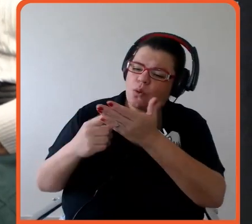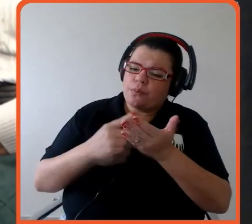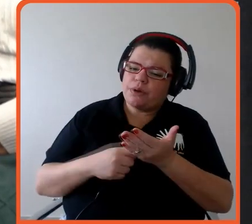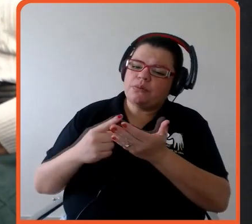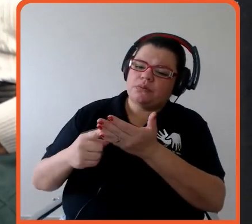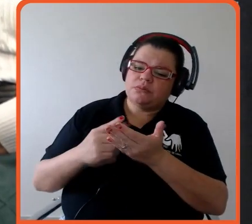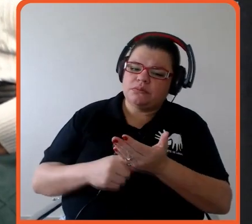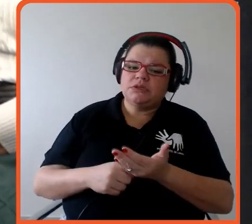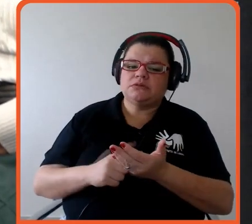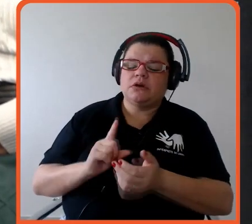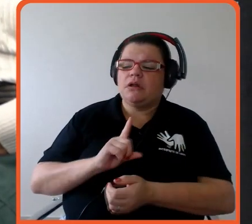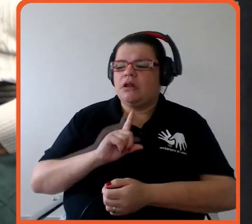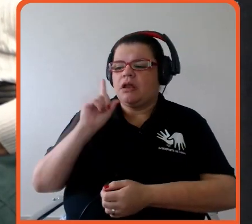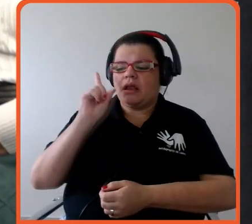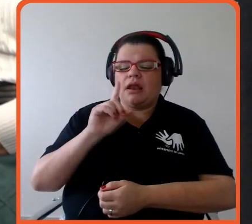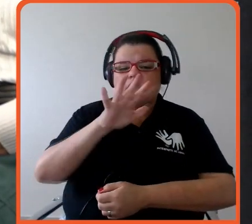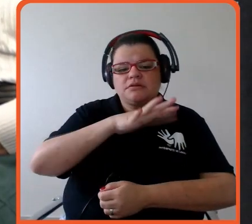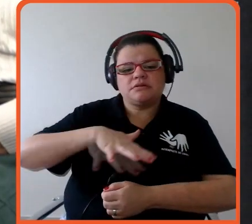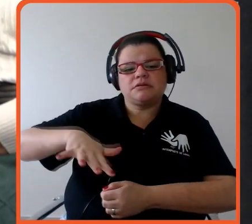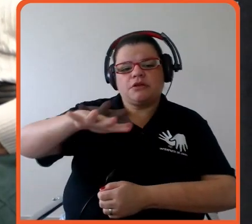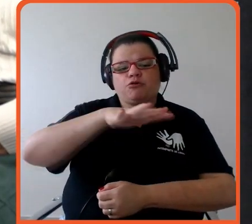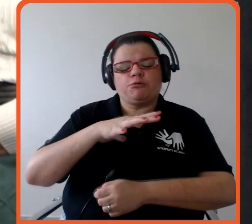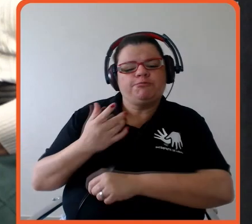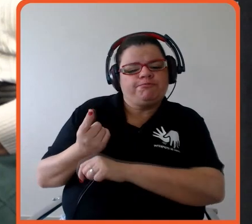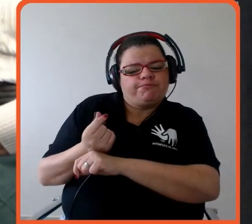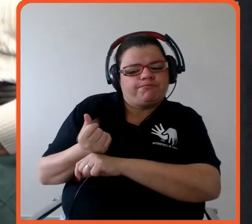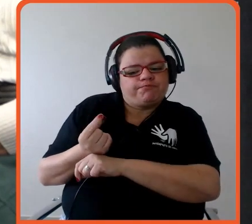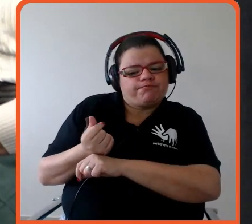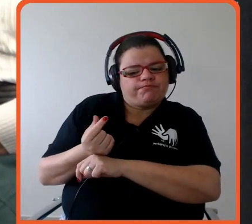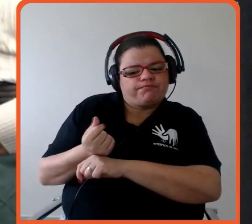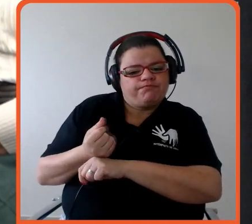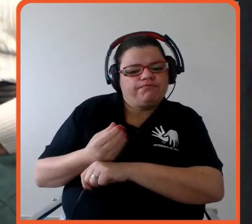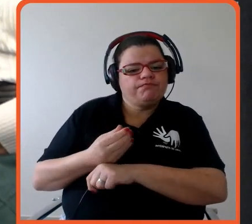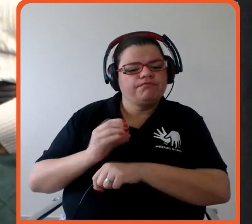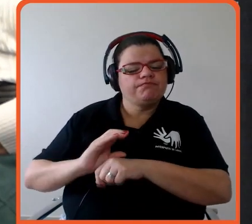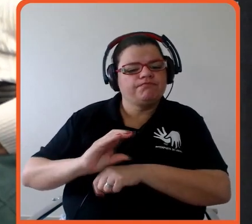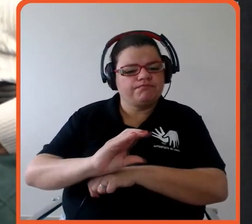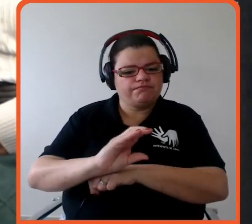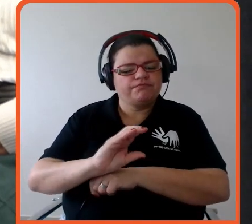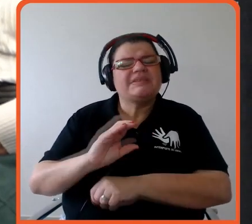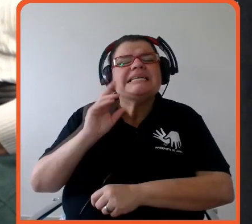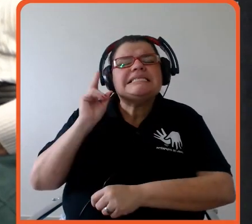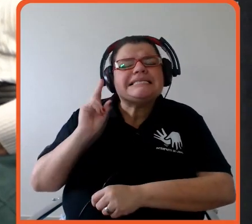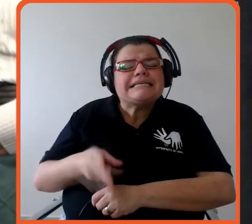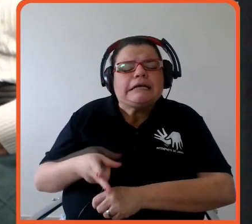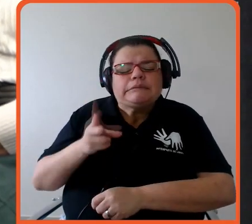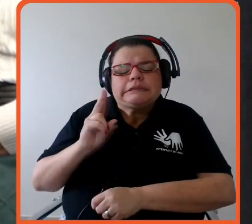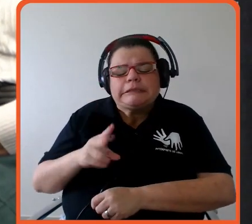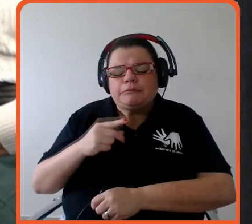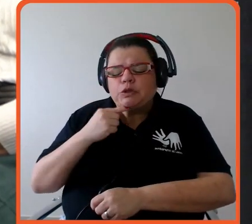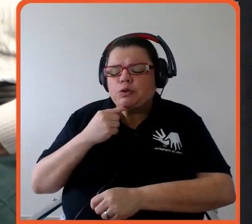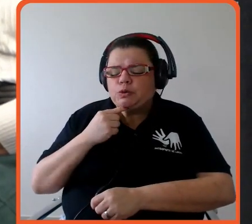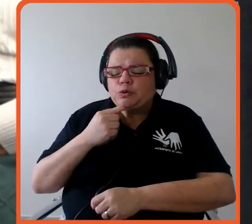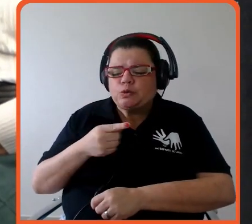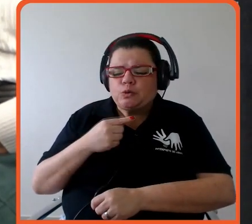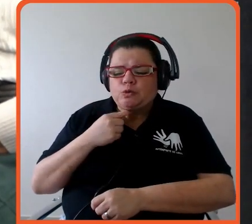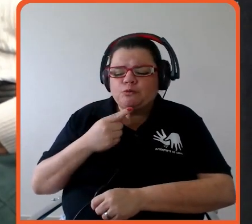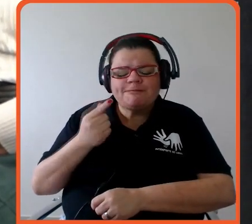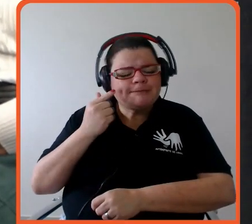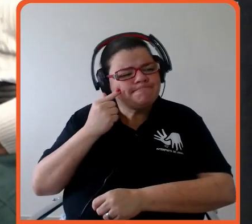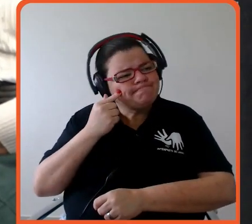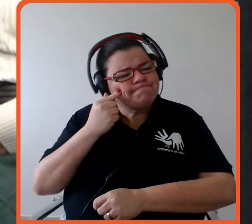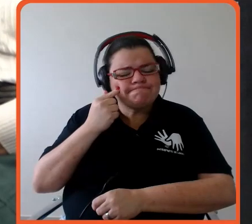pelo setor financeiro e sempre vem aquela dúvida se o setor financeiro de fato vai